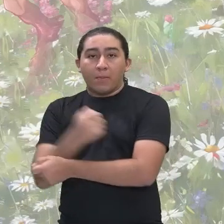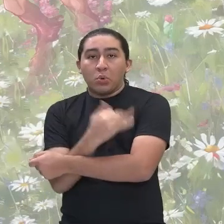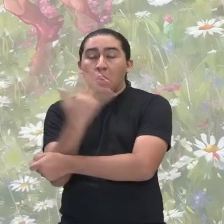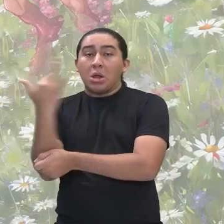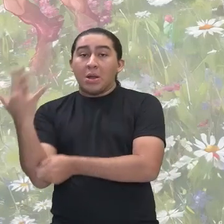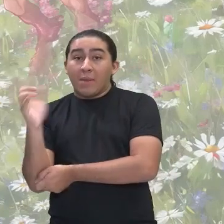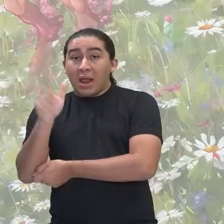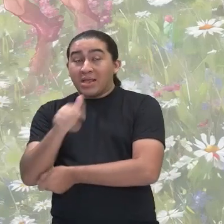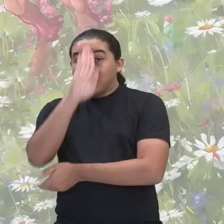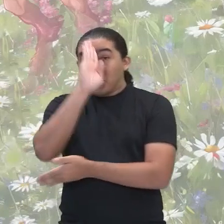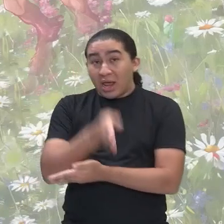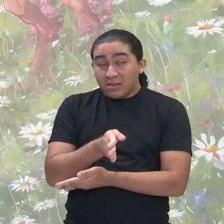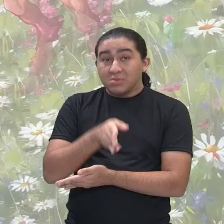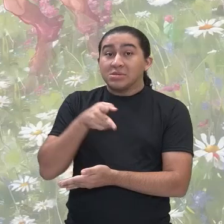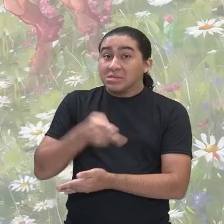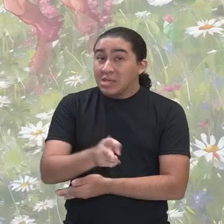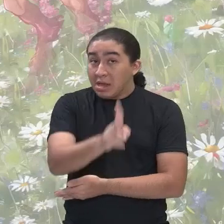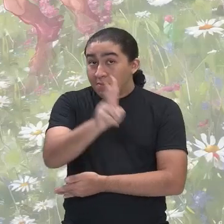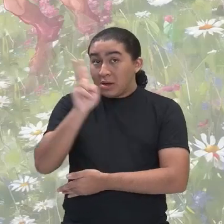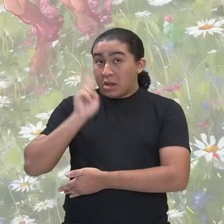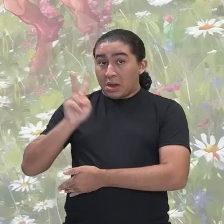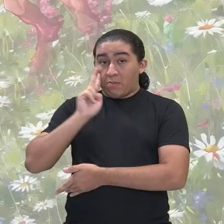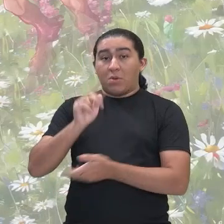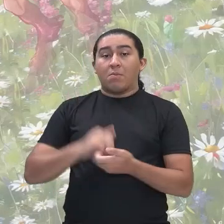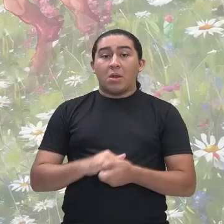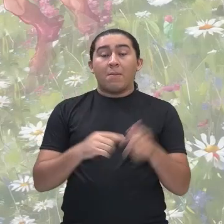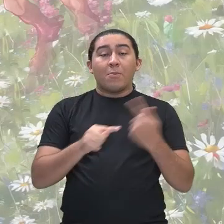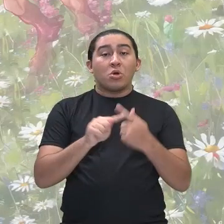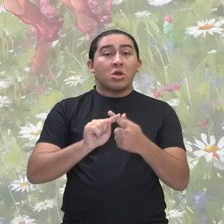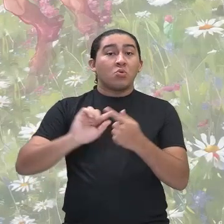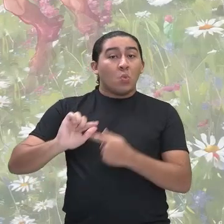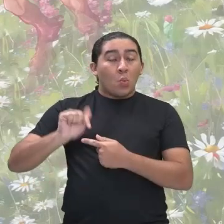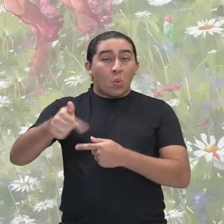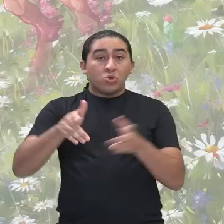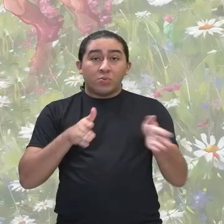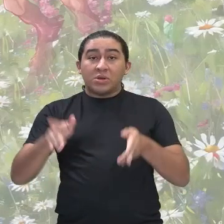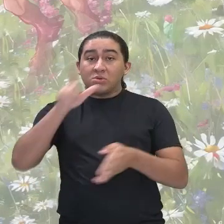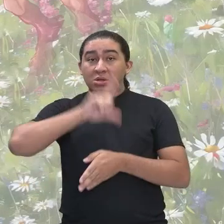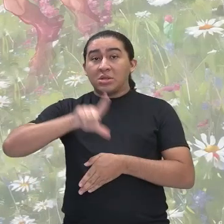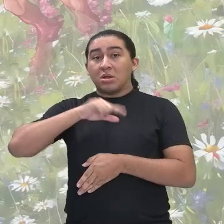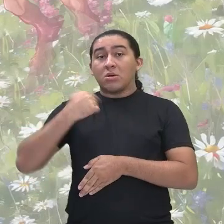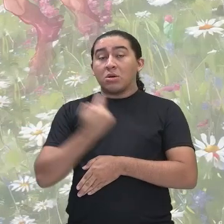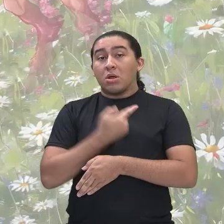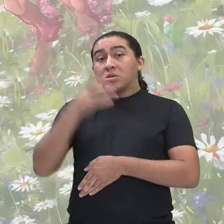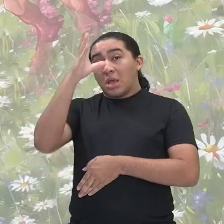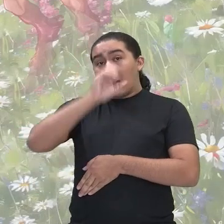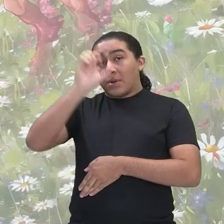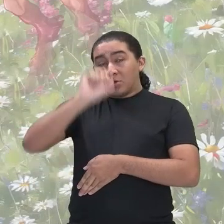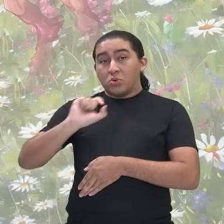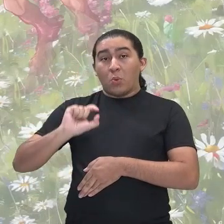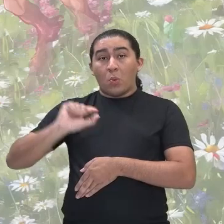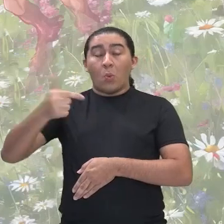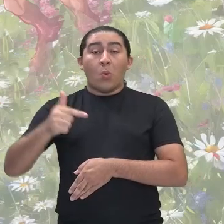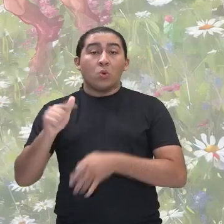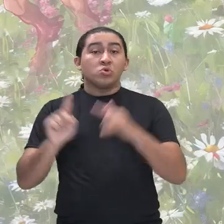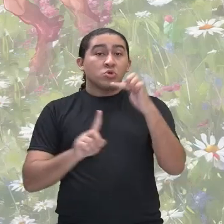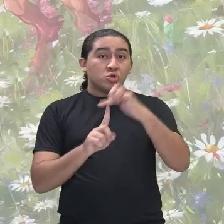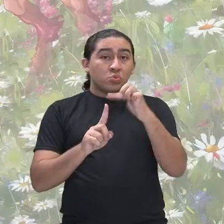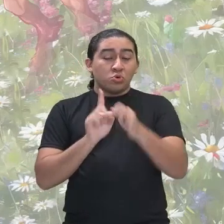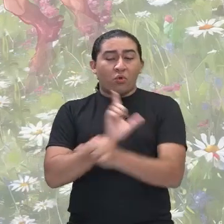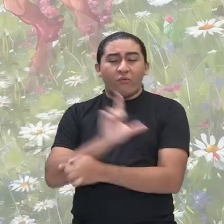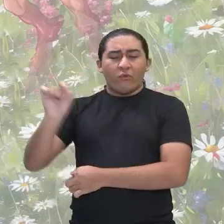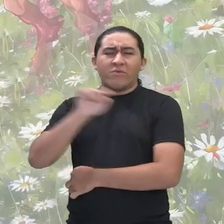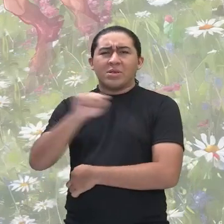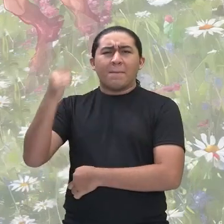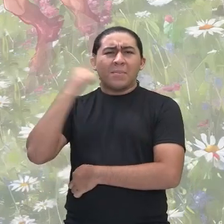bom a gente sempre lembrar disso, porque nós vamos aprender, no próximo período literário, um outro tipo de fuga, que vocês vão falar,